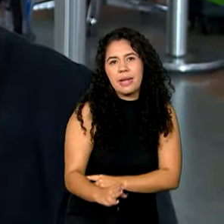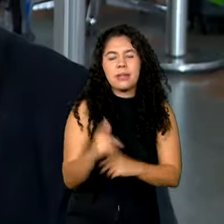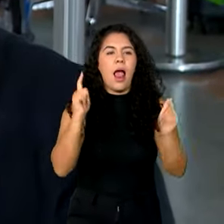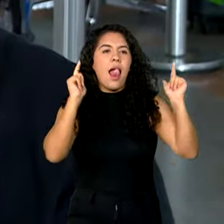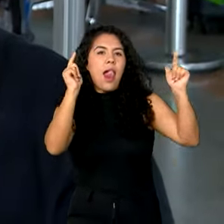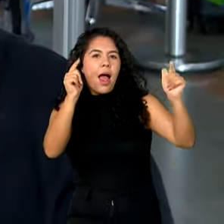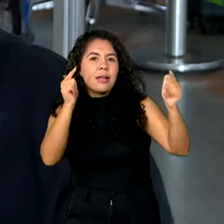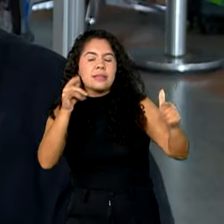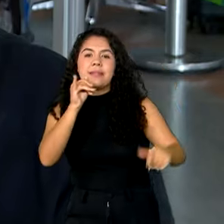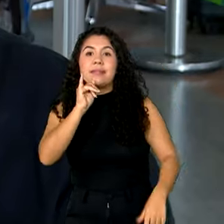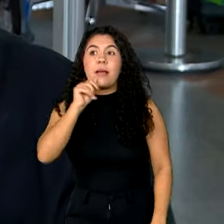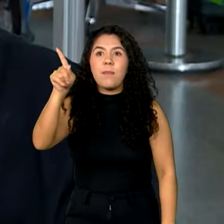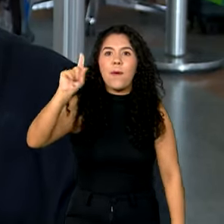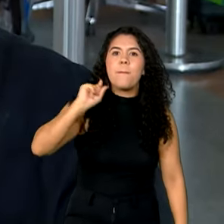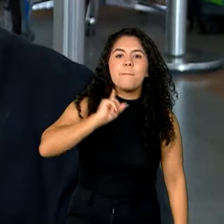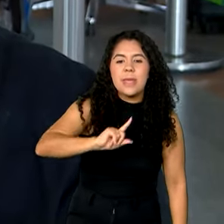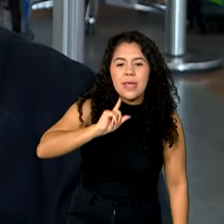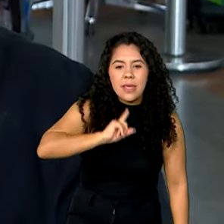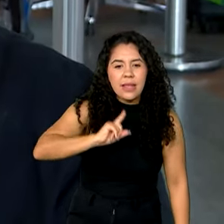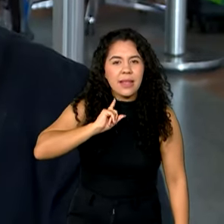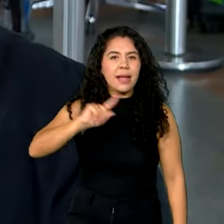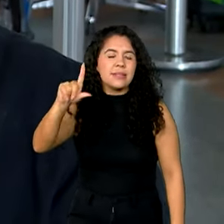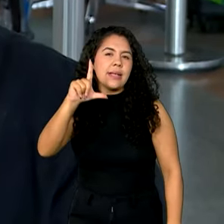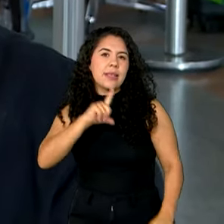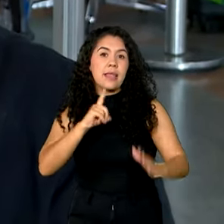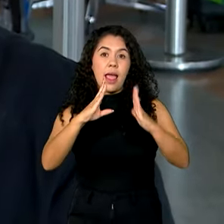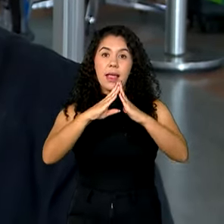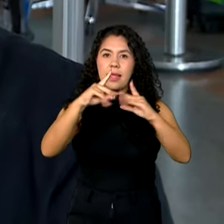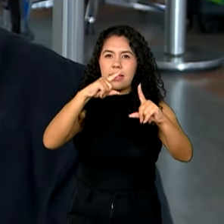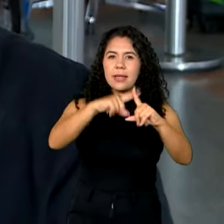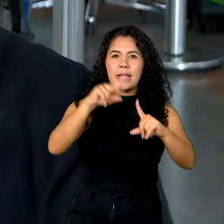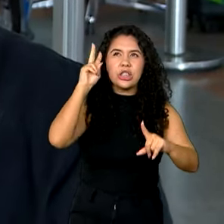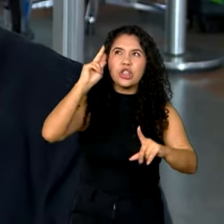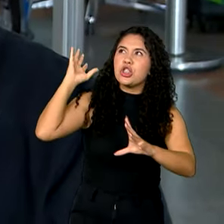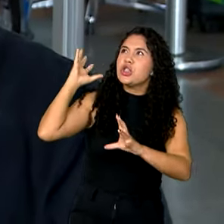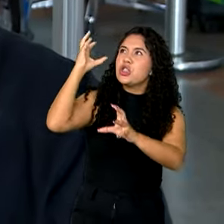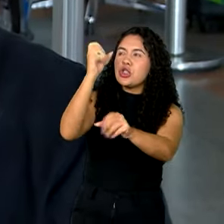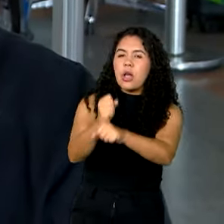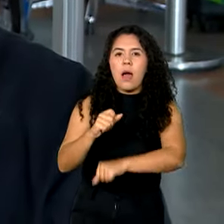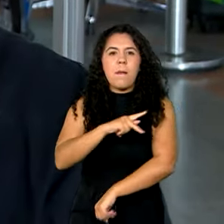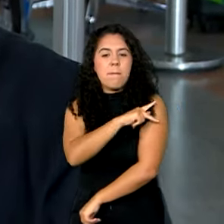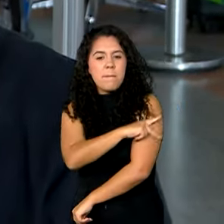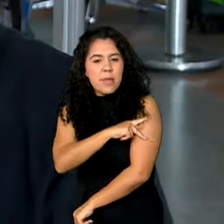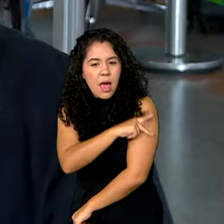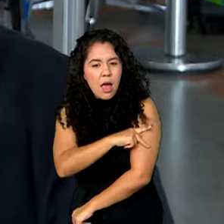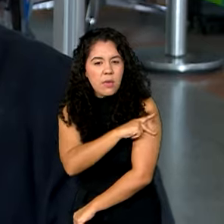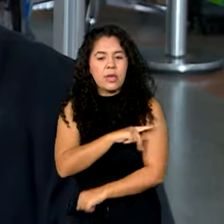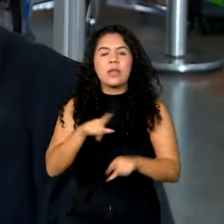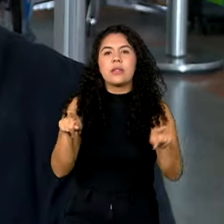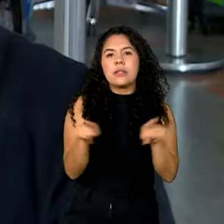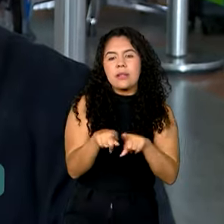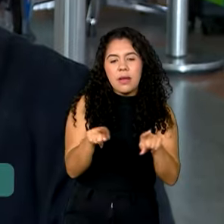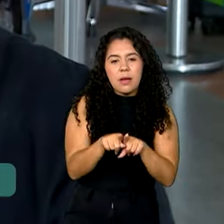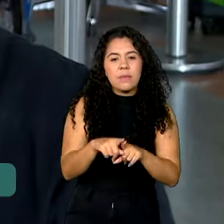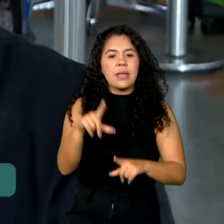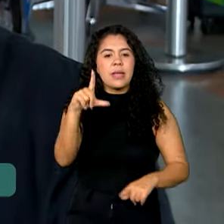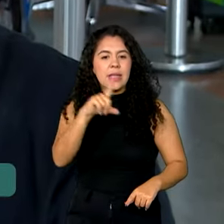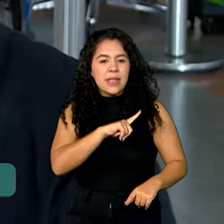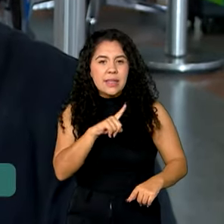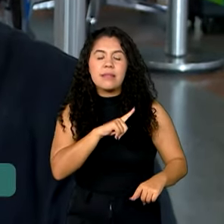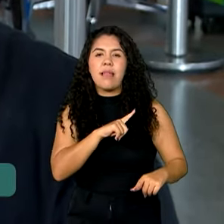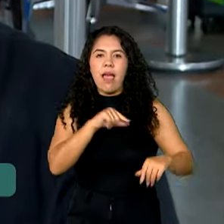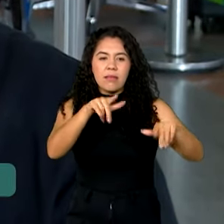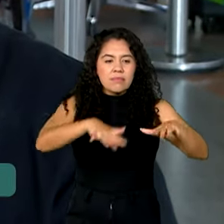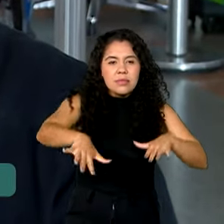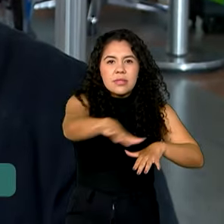por exemplo, Minas Gerais, que a gente tem igrejas históricas, Piauí, onde a gente tem sítio arqueológico.